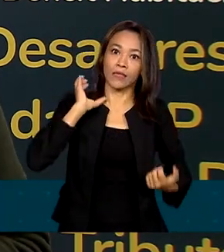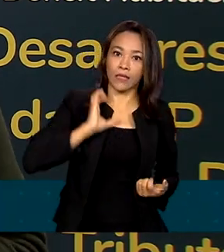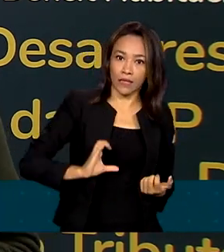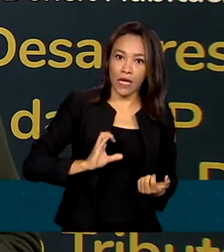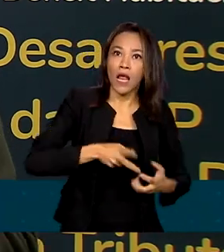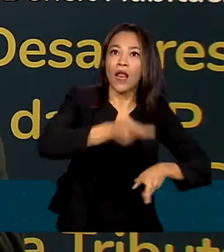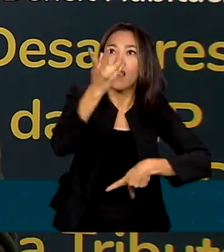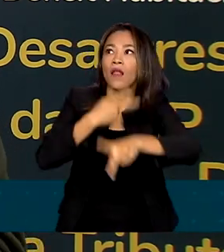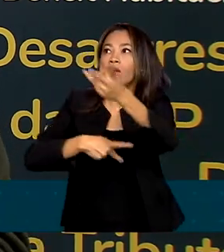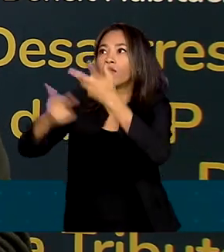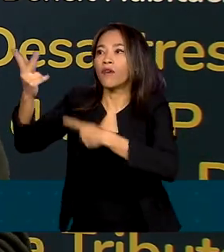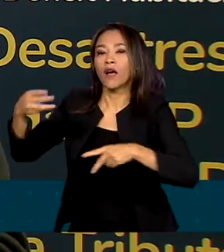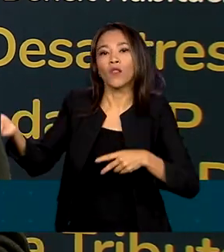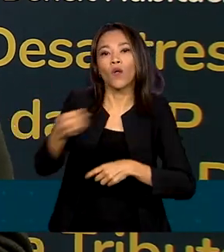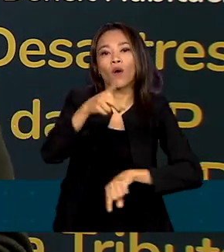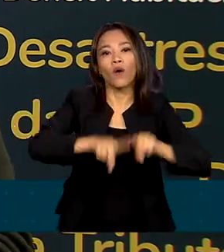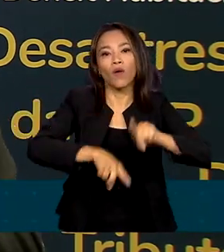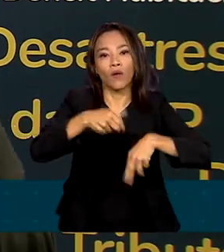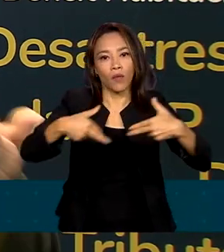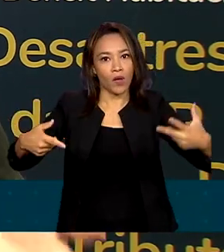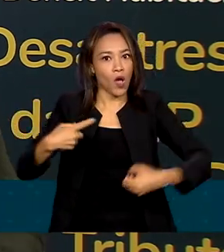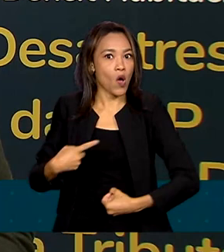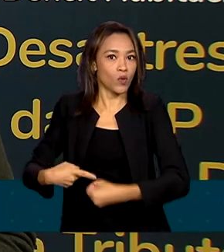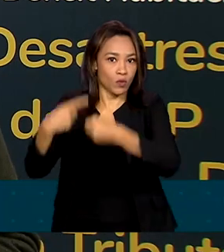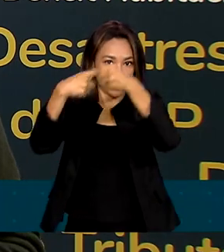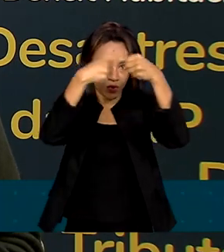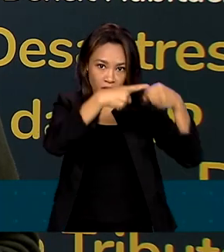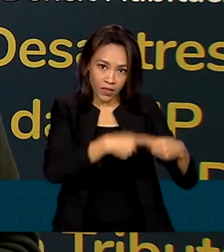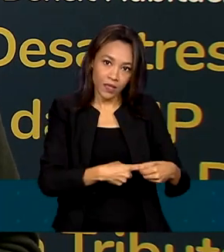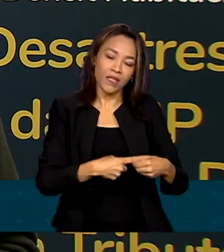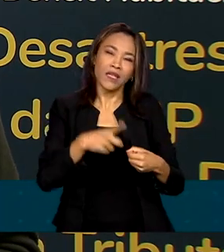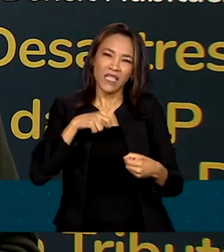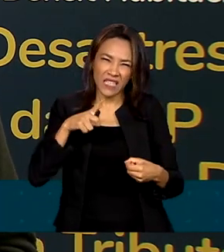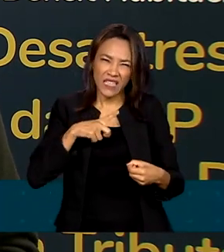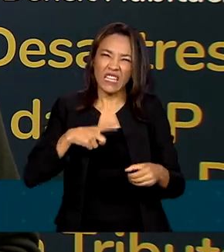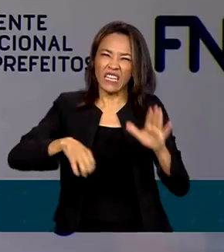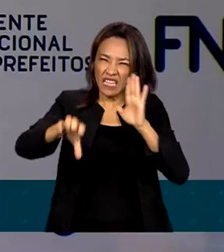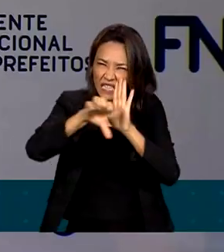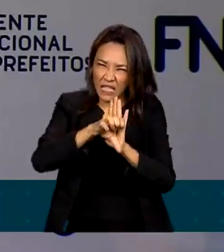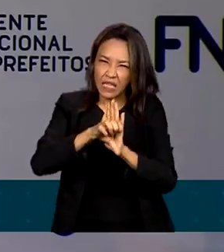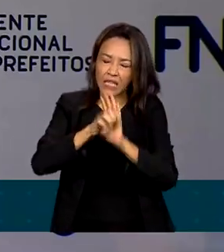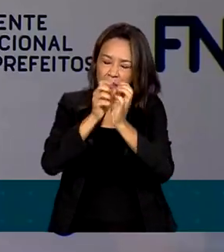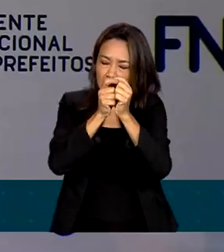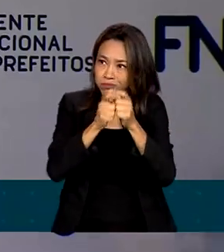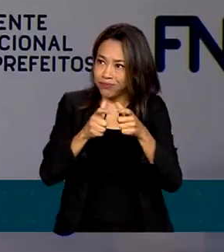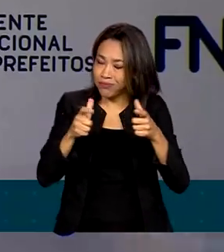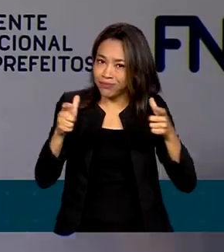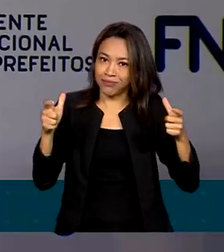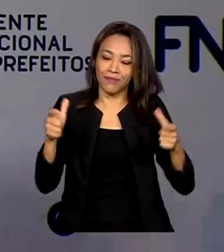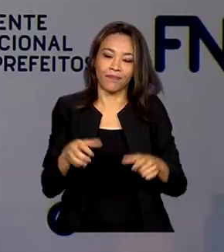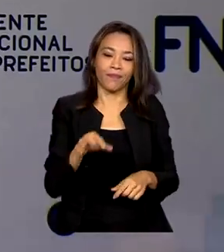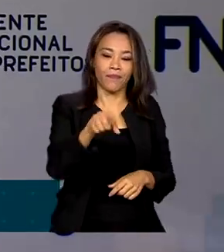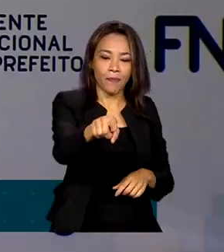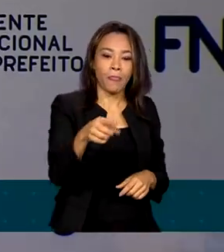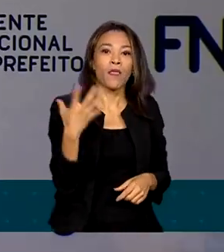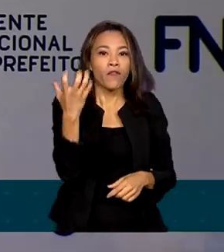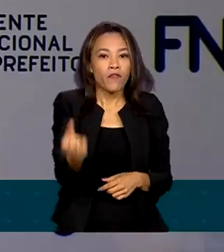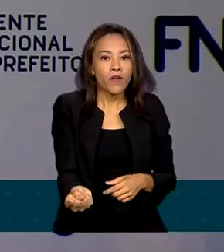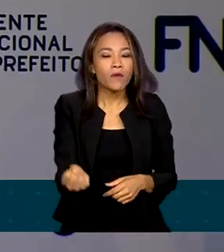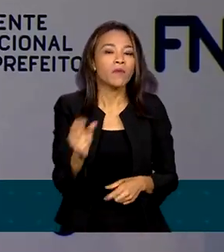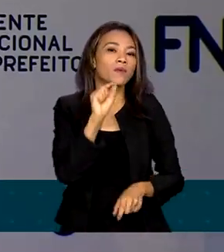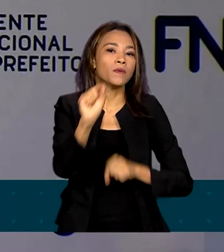equipamentos aos municípios com altos índices de criminalidade. Nós vamos também, em parceria